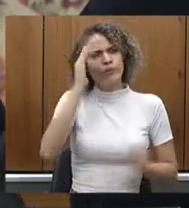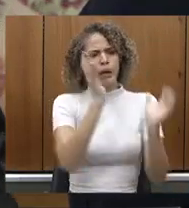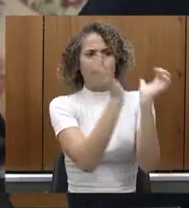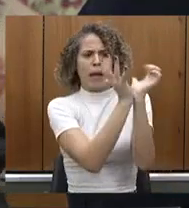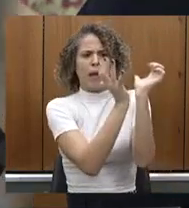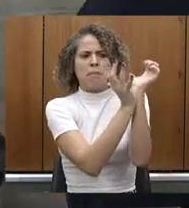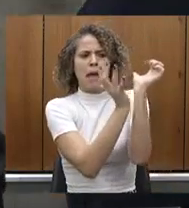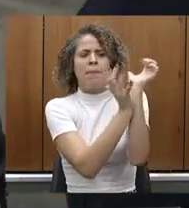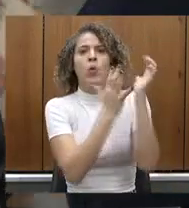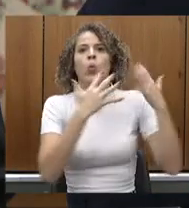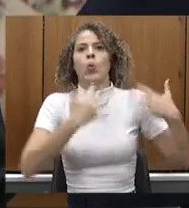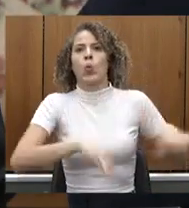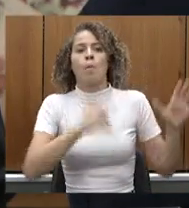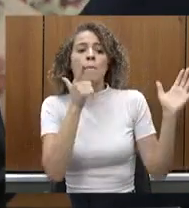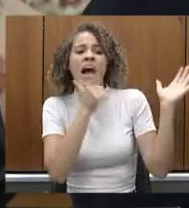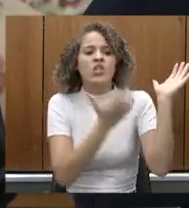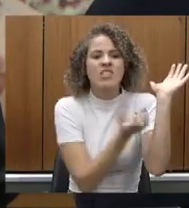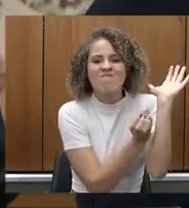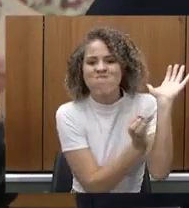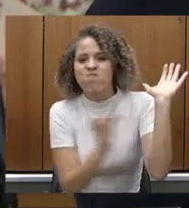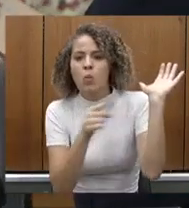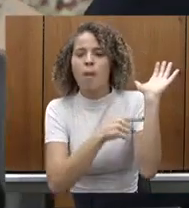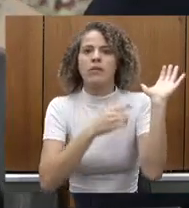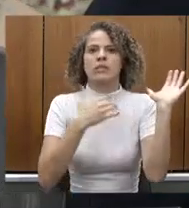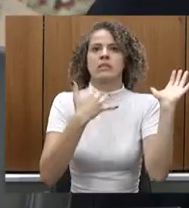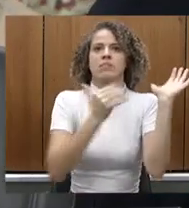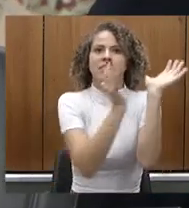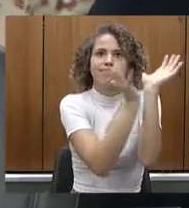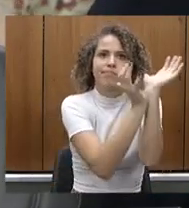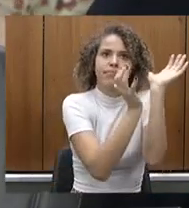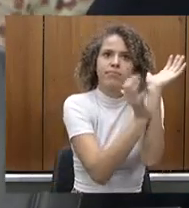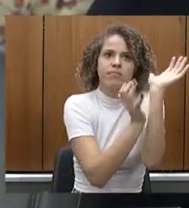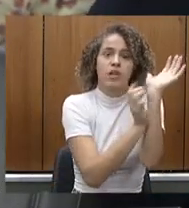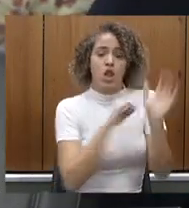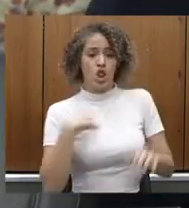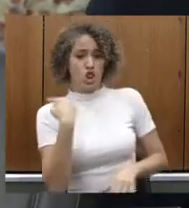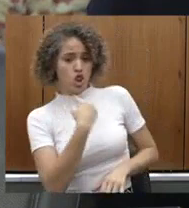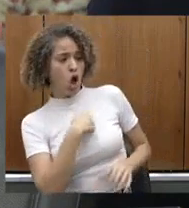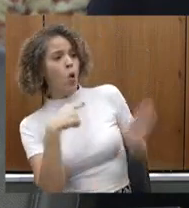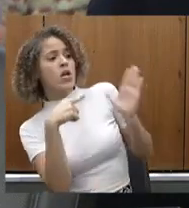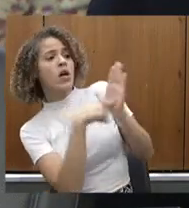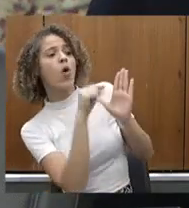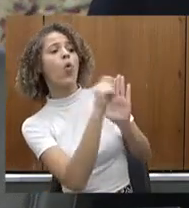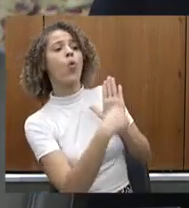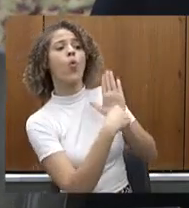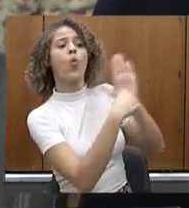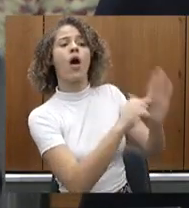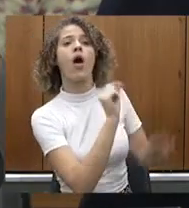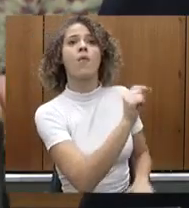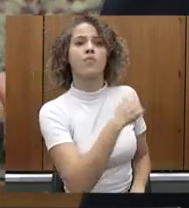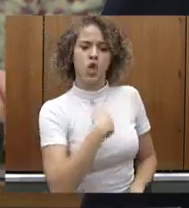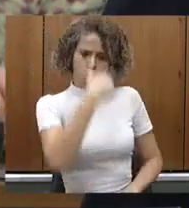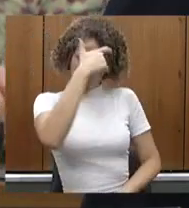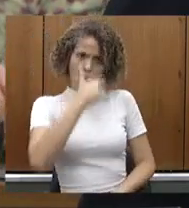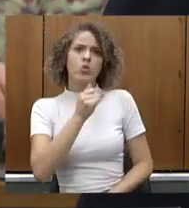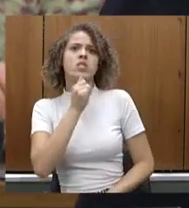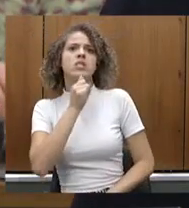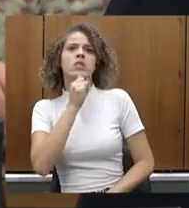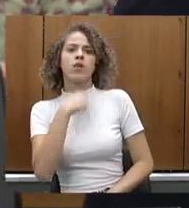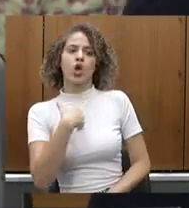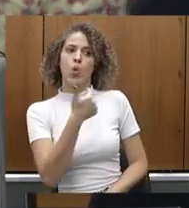finalizando presidente porque nós fazemos as nossas indicações eu por exemplo fiz duas